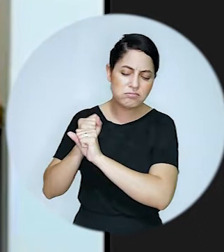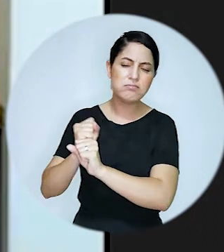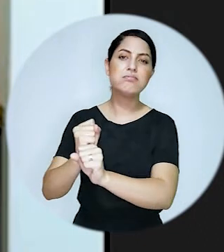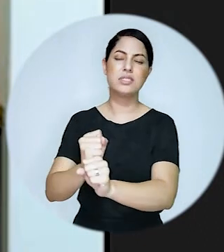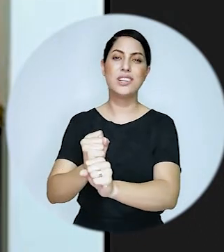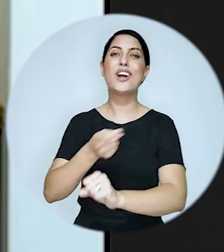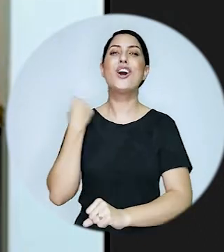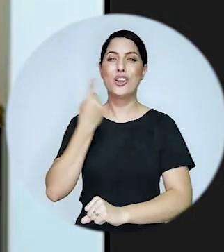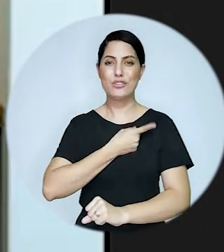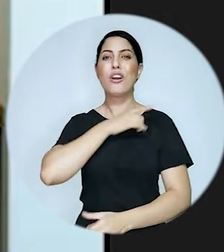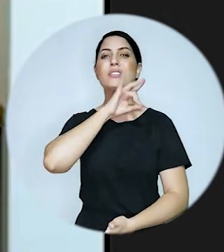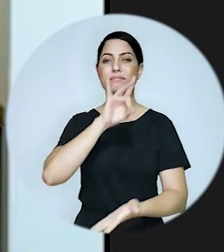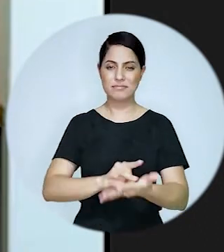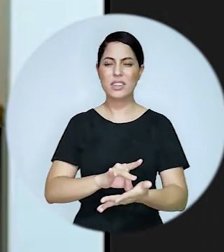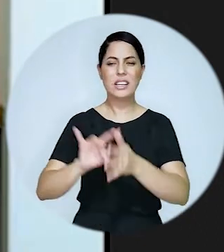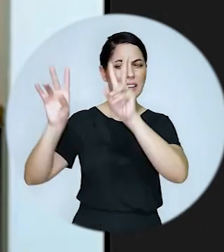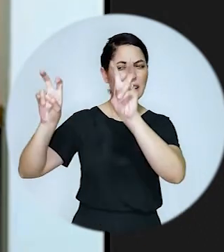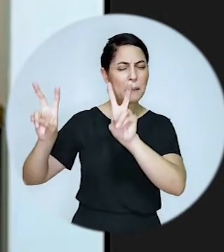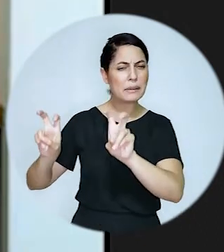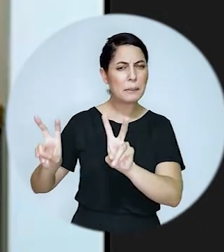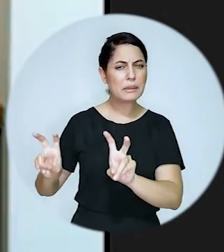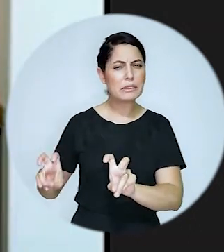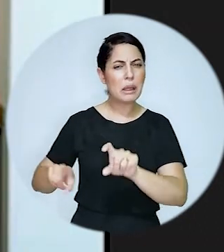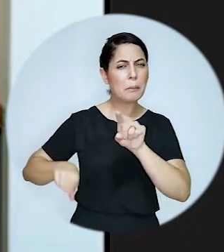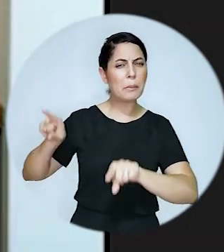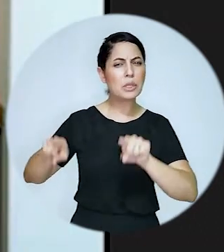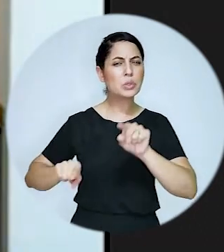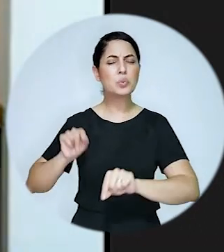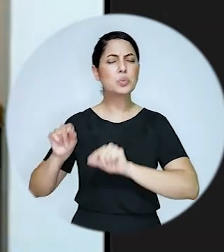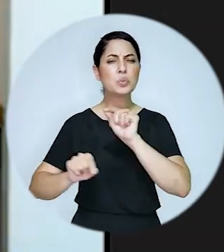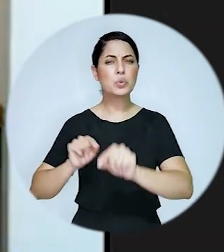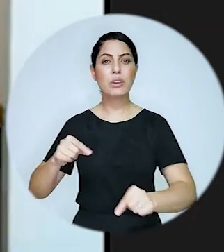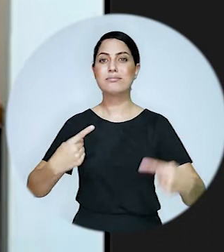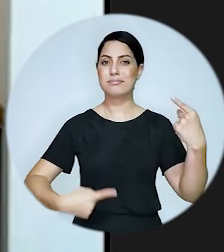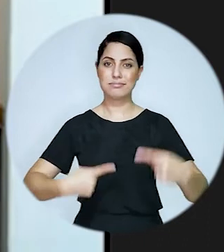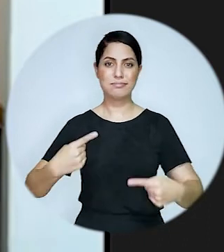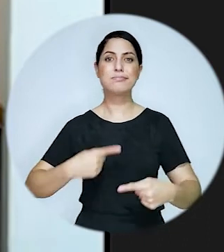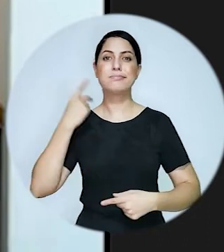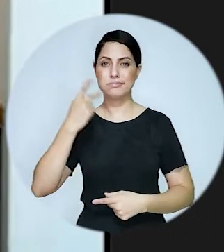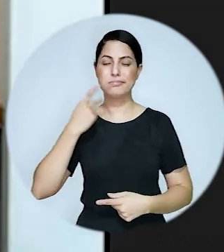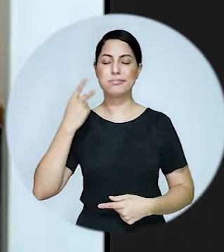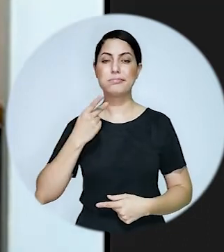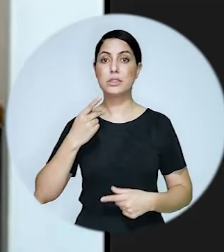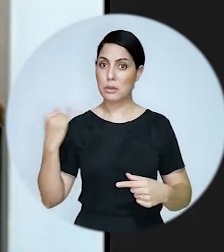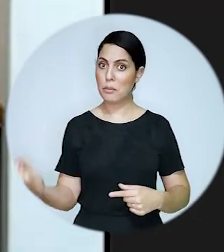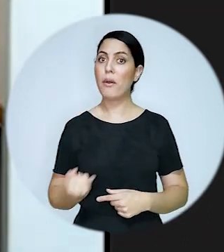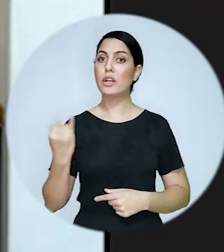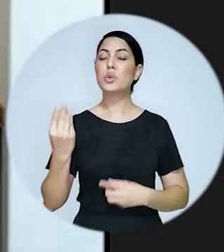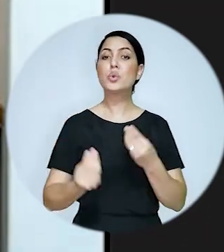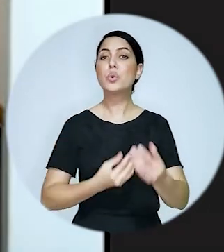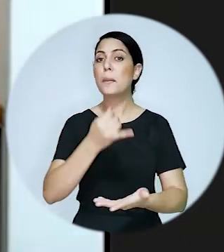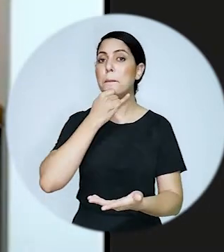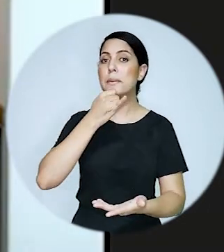e recuperamos alguns temas no embate público que são importantes né o